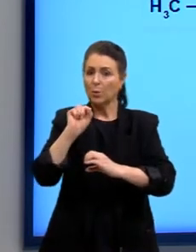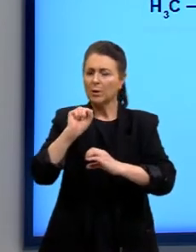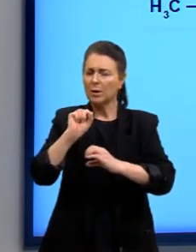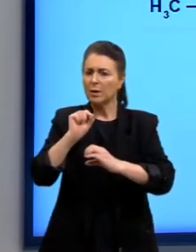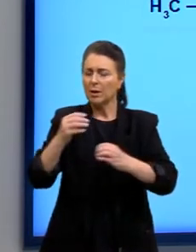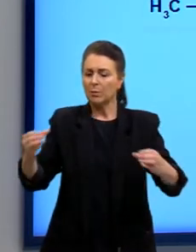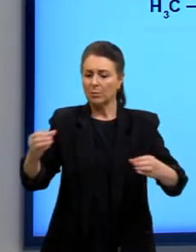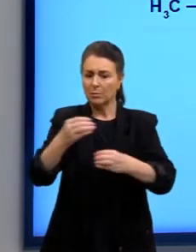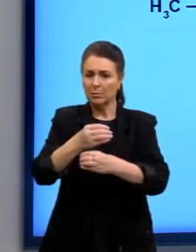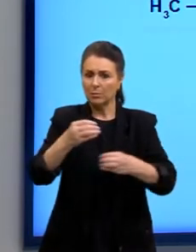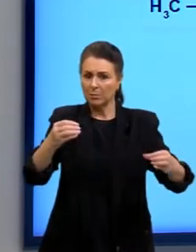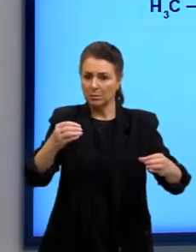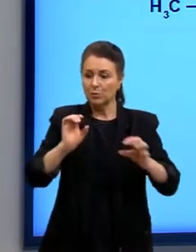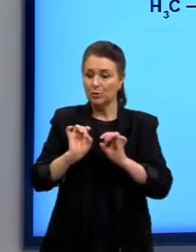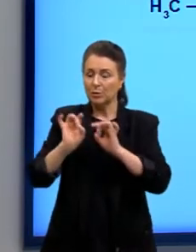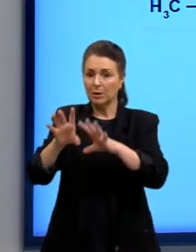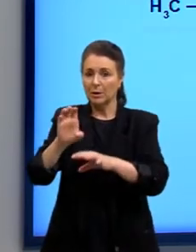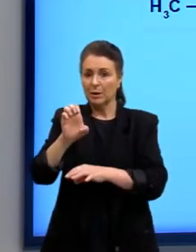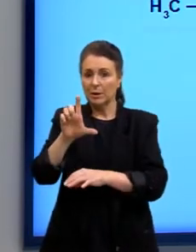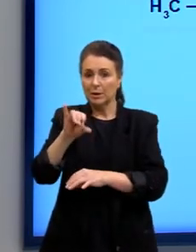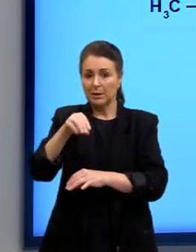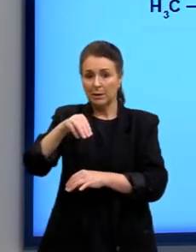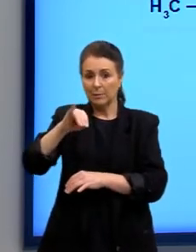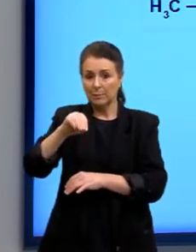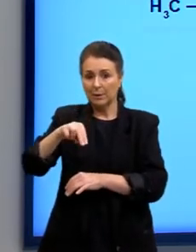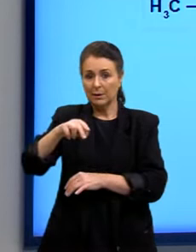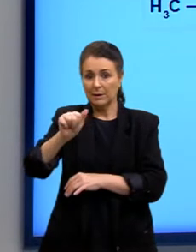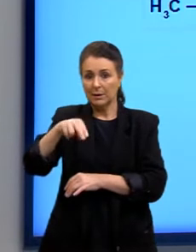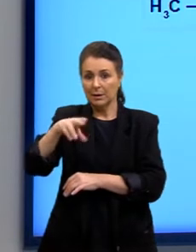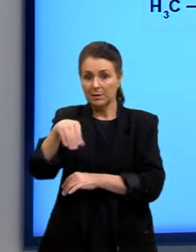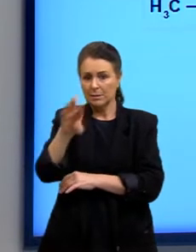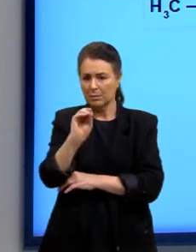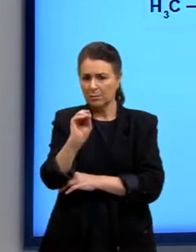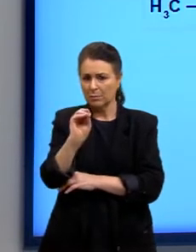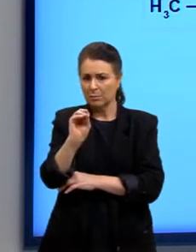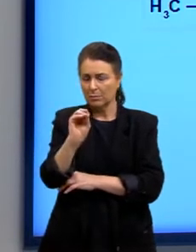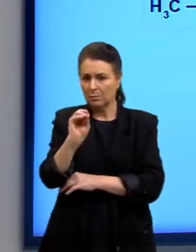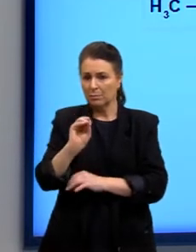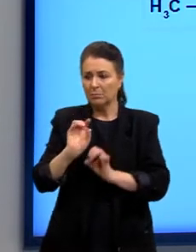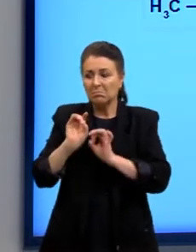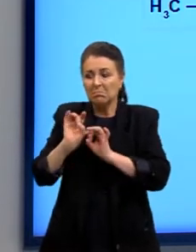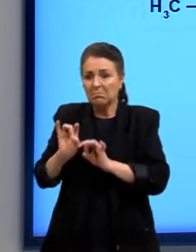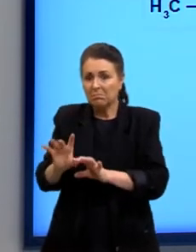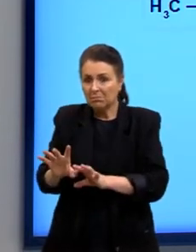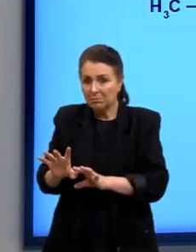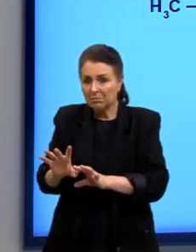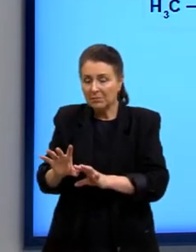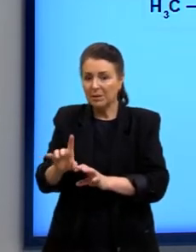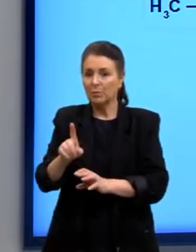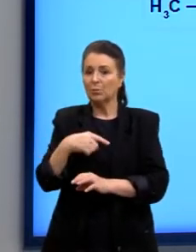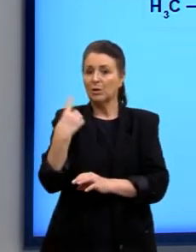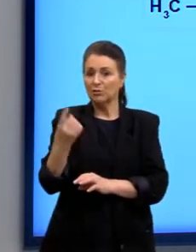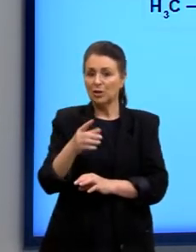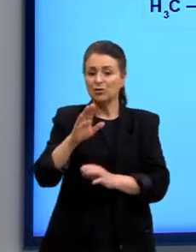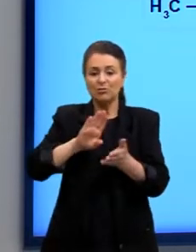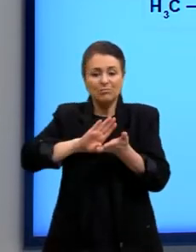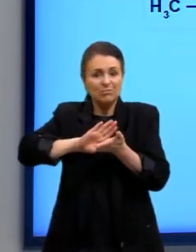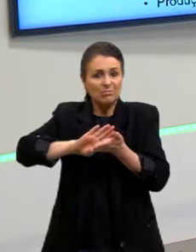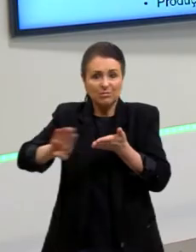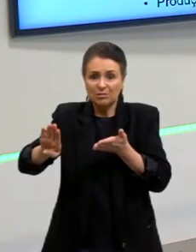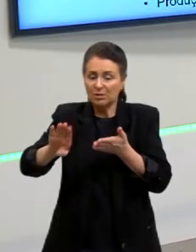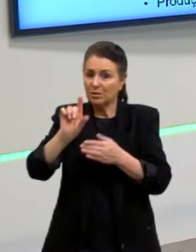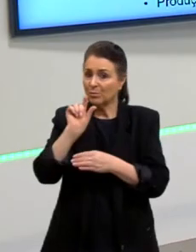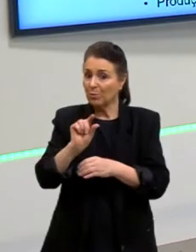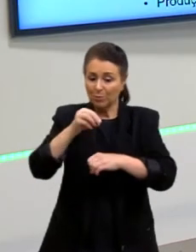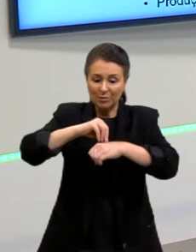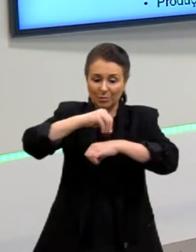reação de eliminação? O nome já diz, né? Eliminação é super intuitivo. É quando a gente elimina uma parte